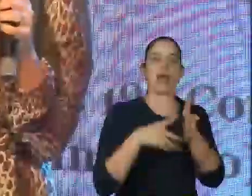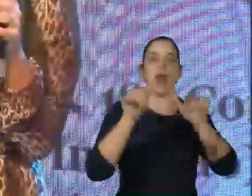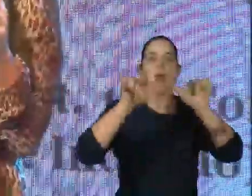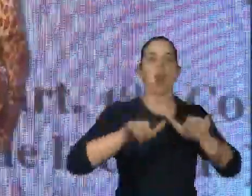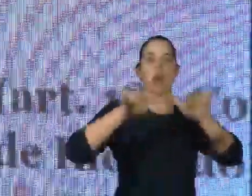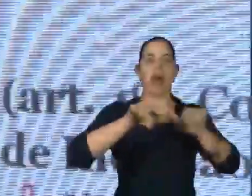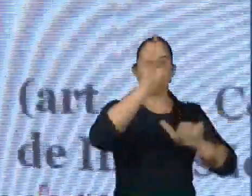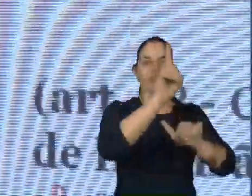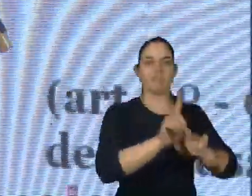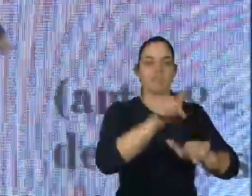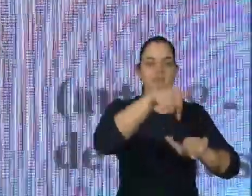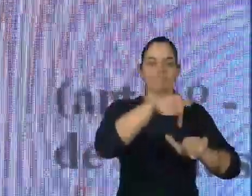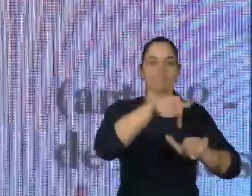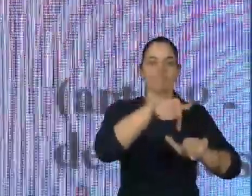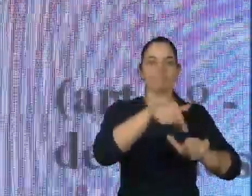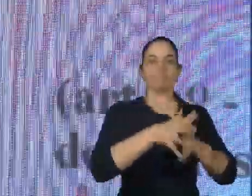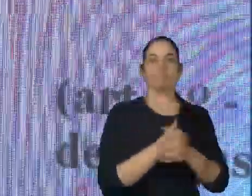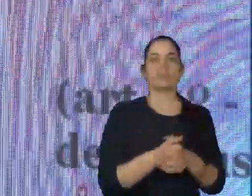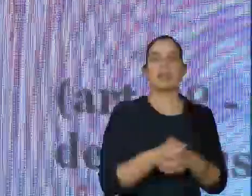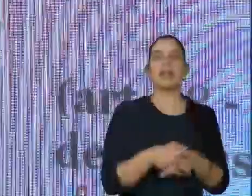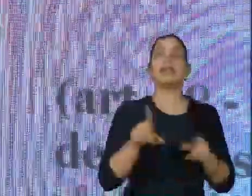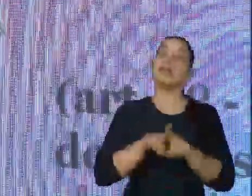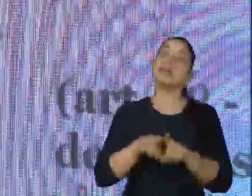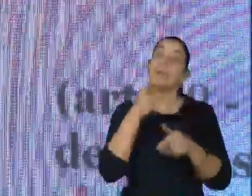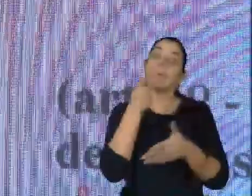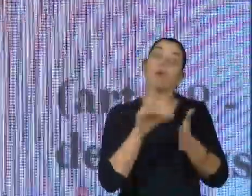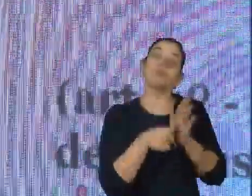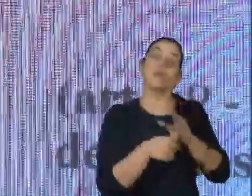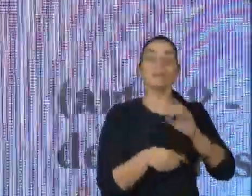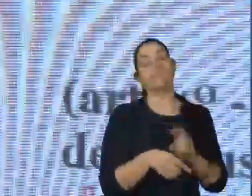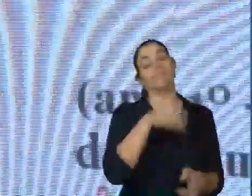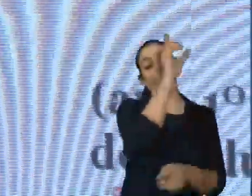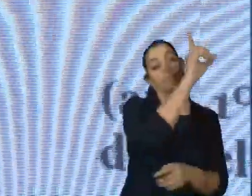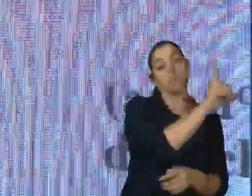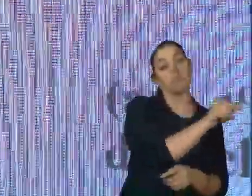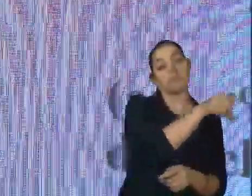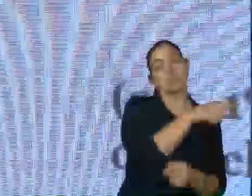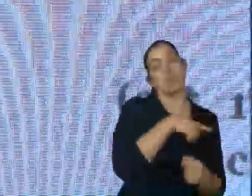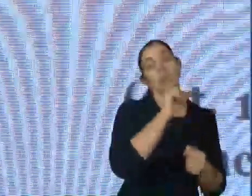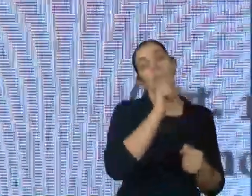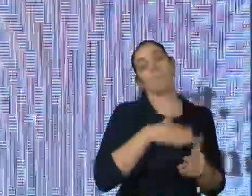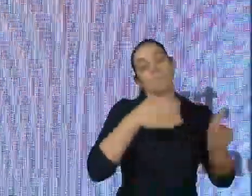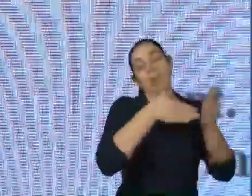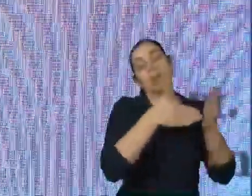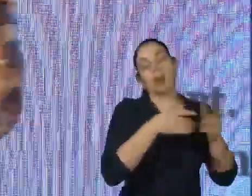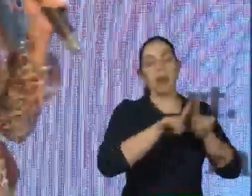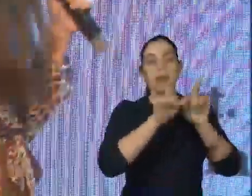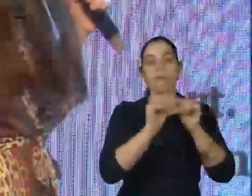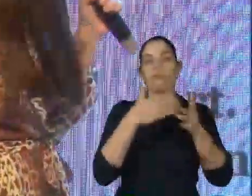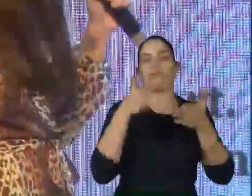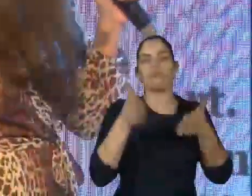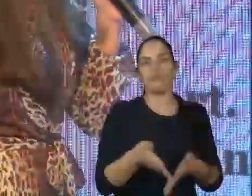com deficiência. E a deficiência se faz presente, obviamente, quando depara com barreiras, e é eliminada